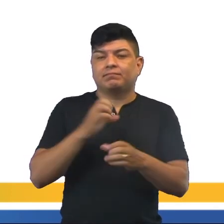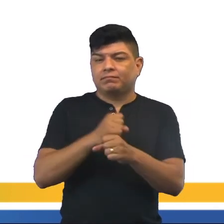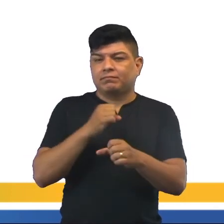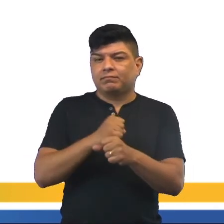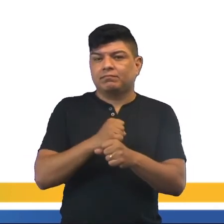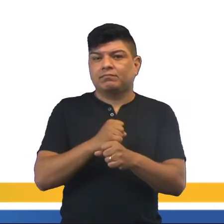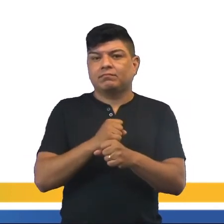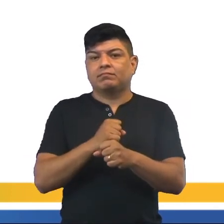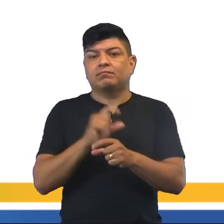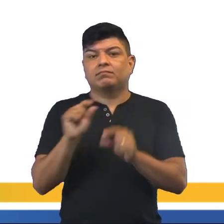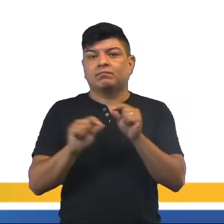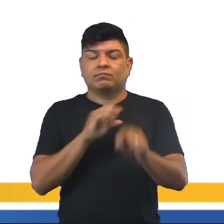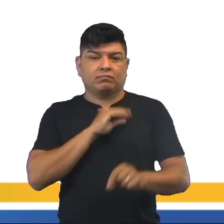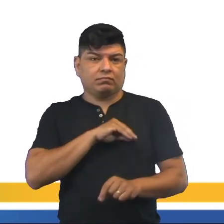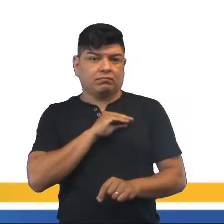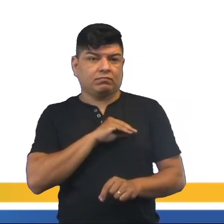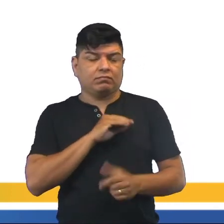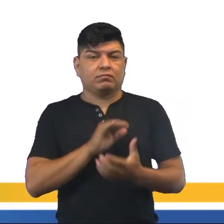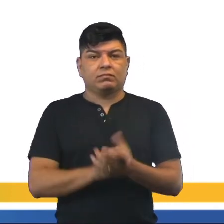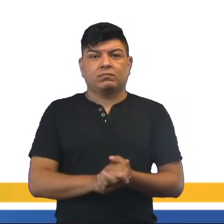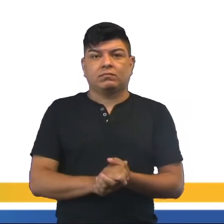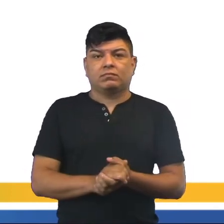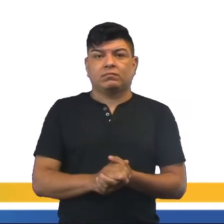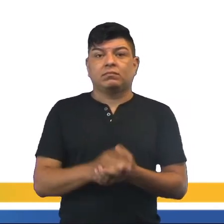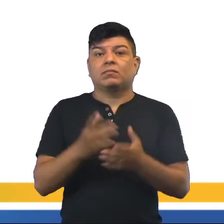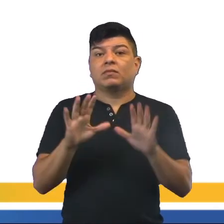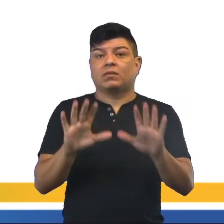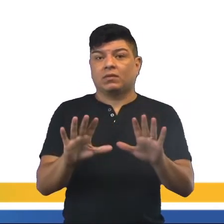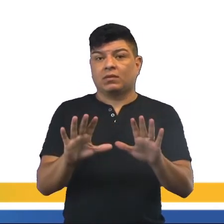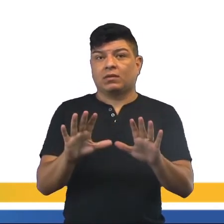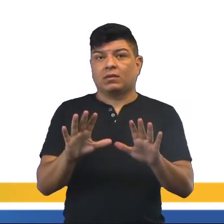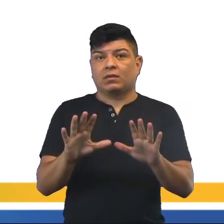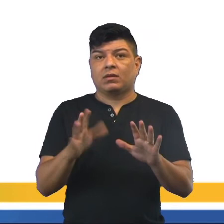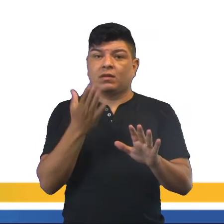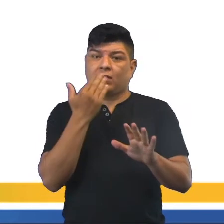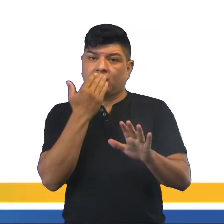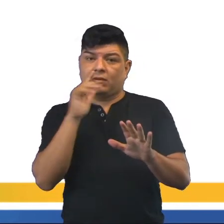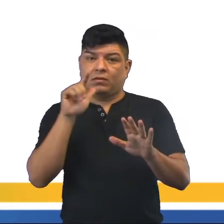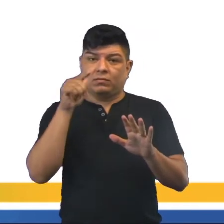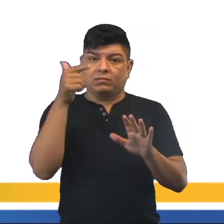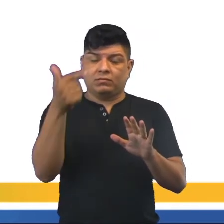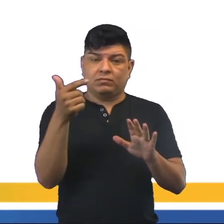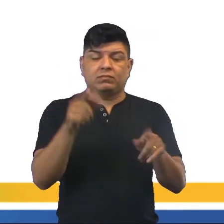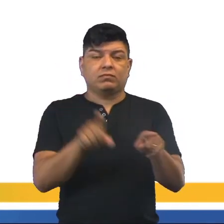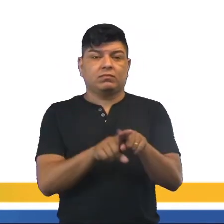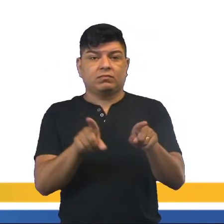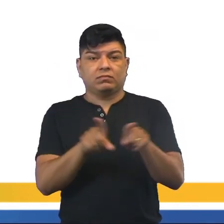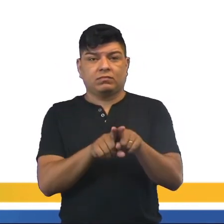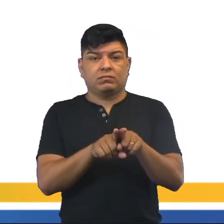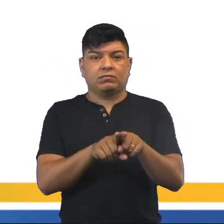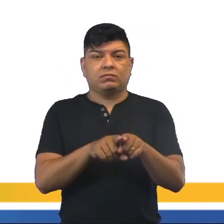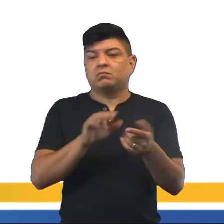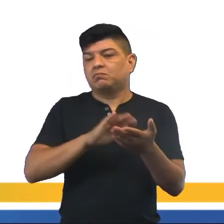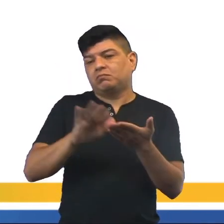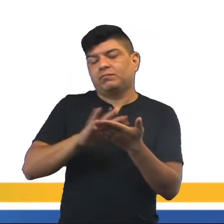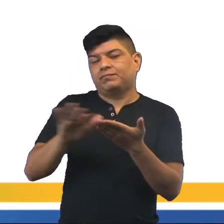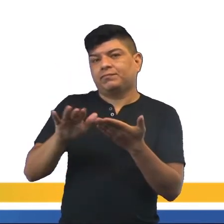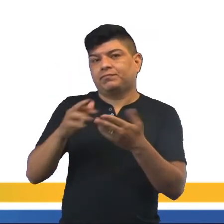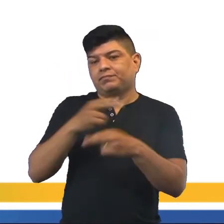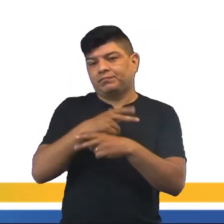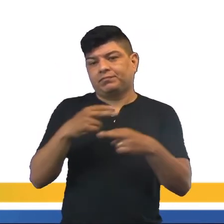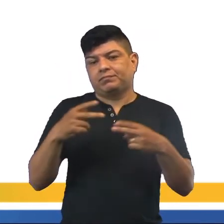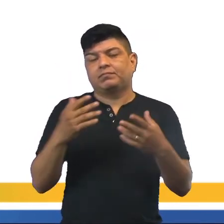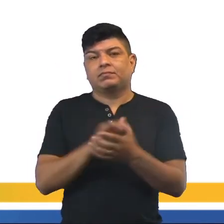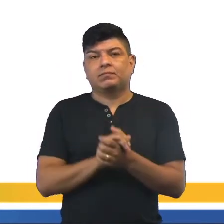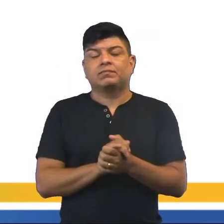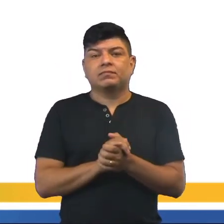que são retiradas de um salário, onde uma parte desta vai para a alimentação e a outra para os gastos, o restante dos gastos,